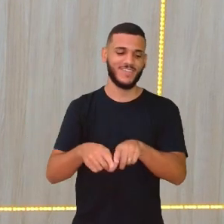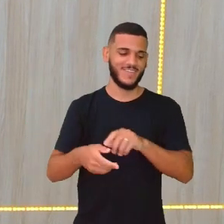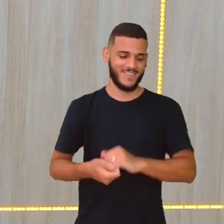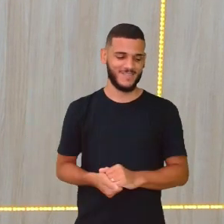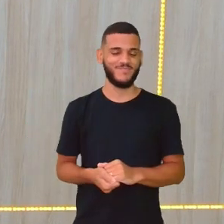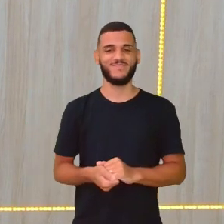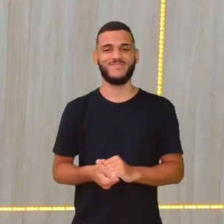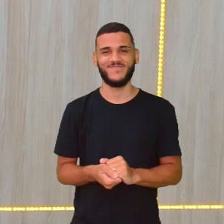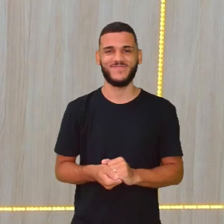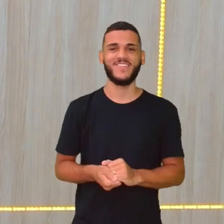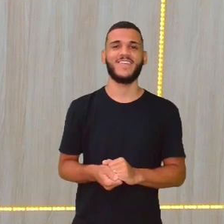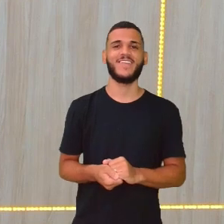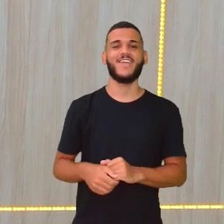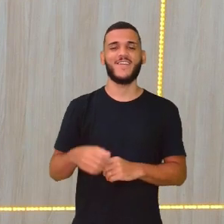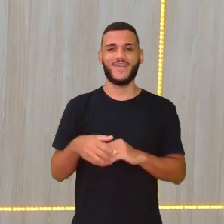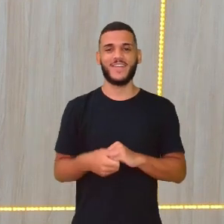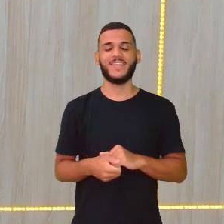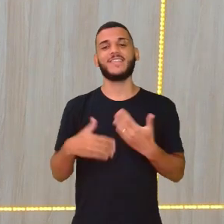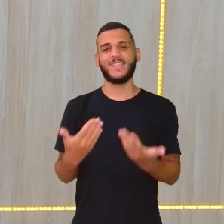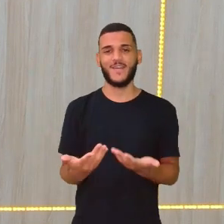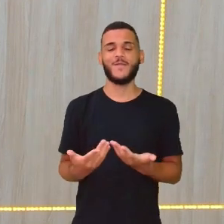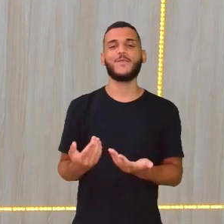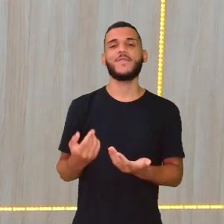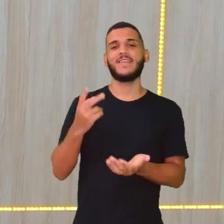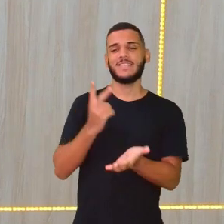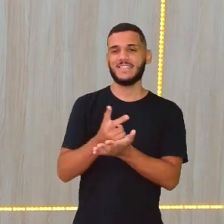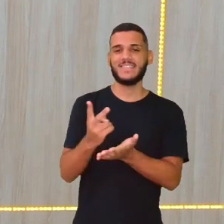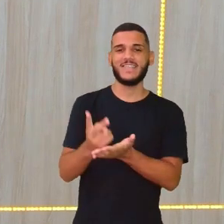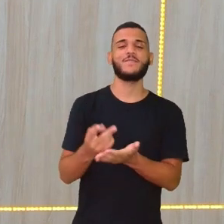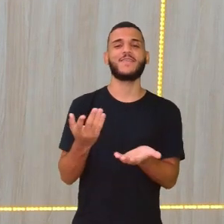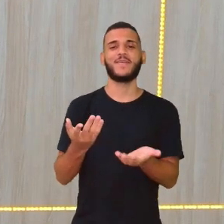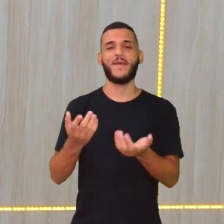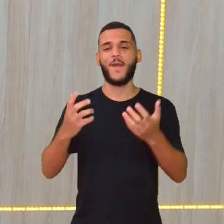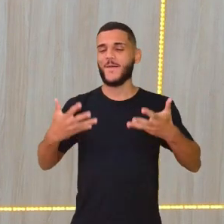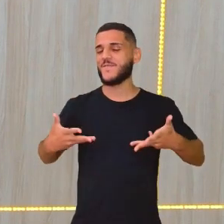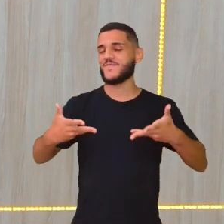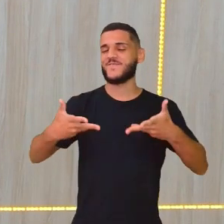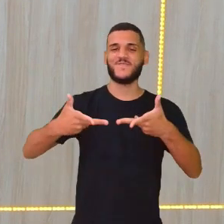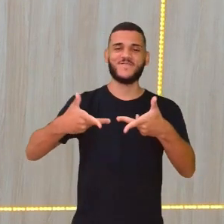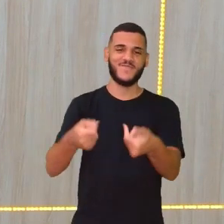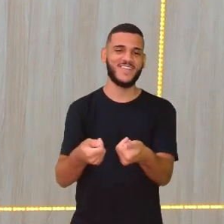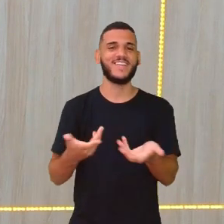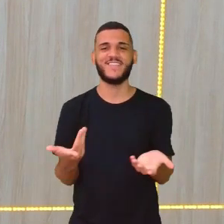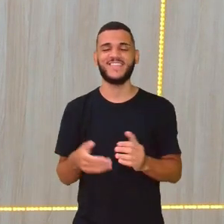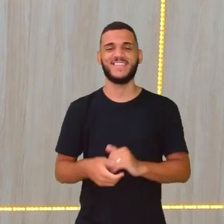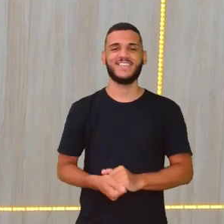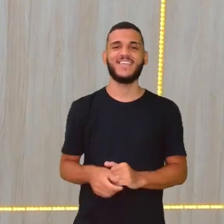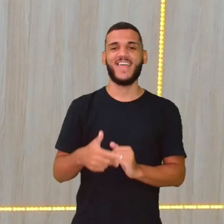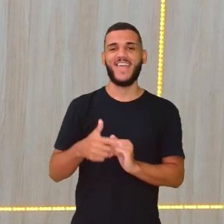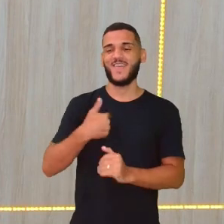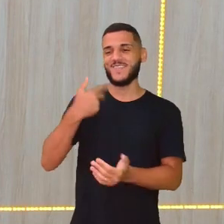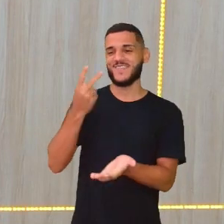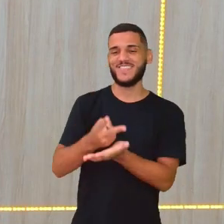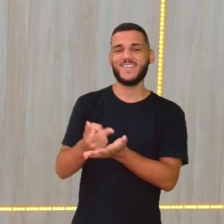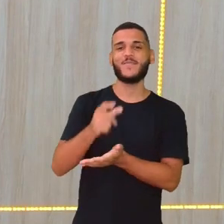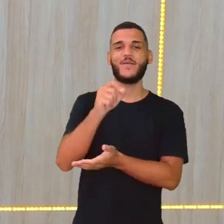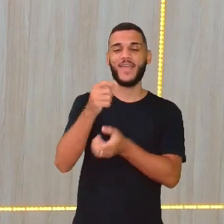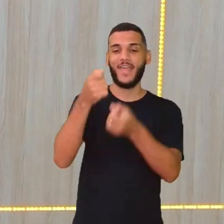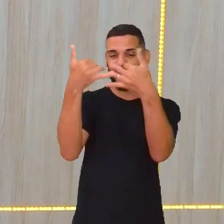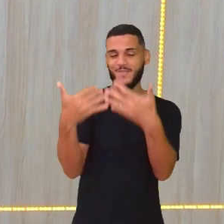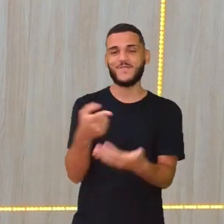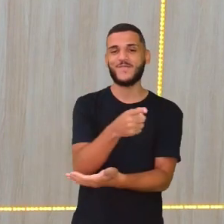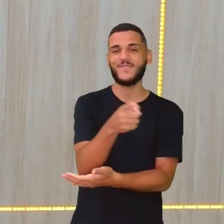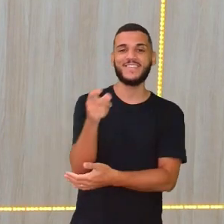Estão arrasando aí, como sempre, maravilhoso. E eu sempre conto, né? Para vocês, chamo na verdade, né?